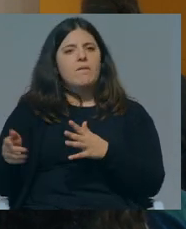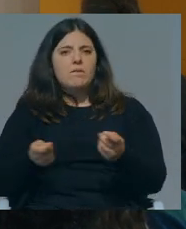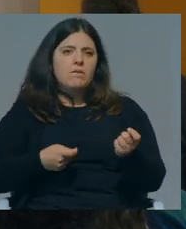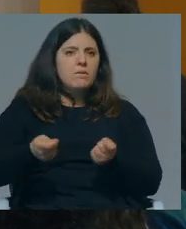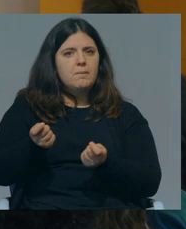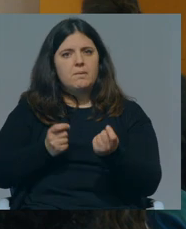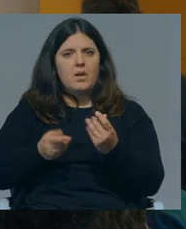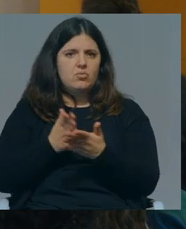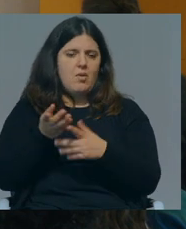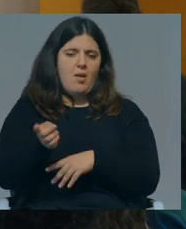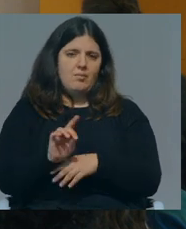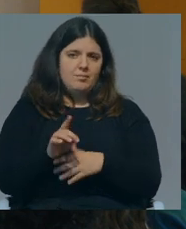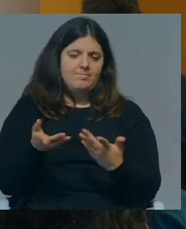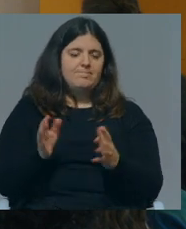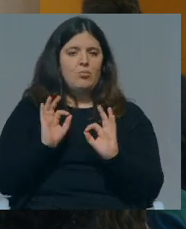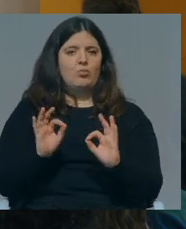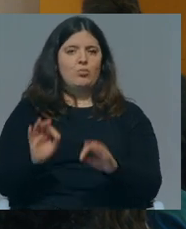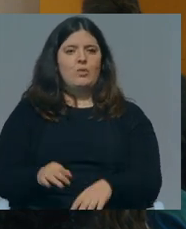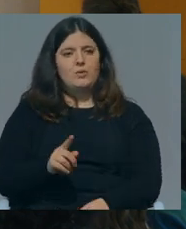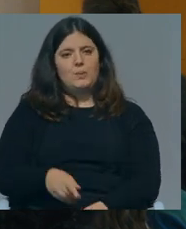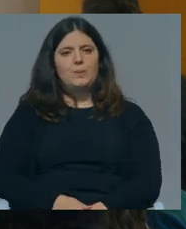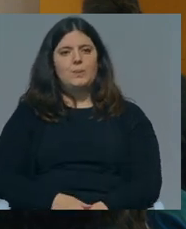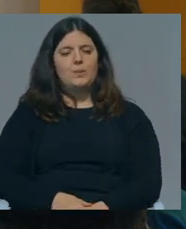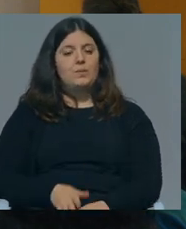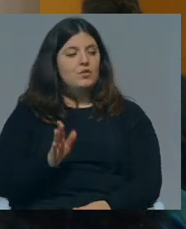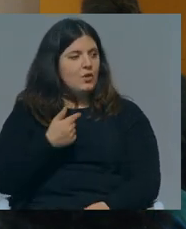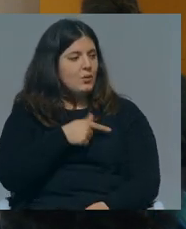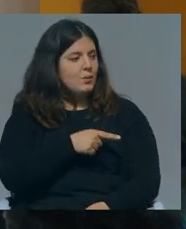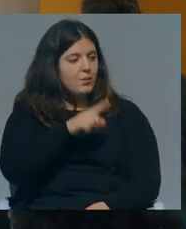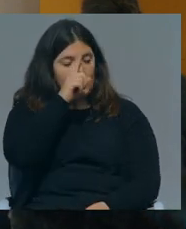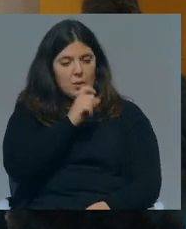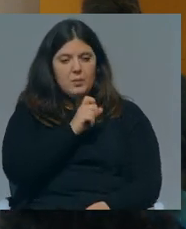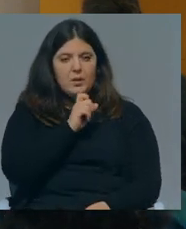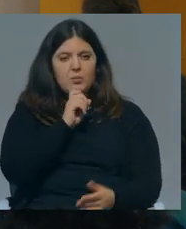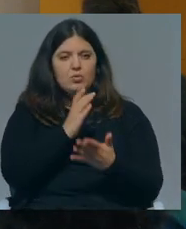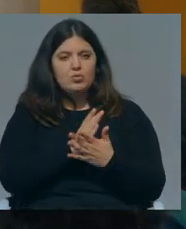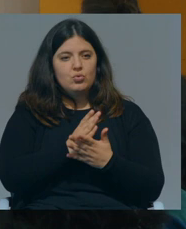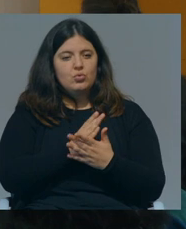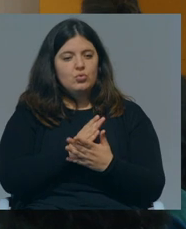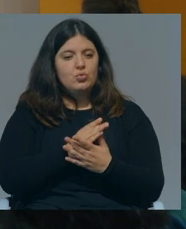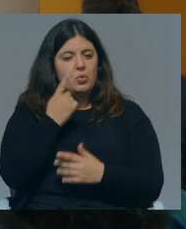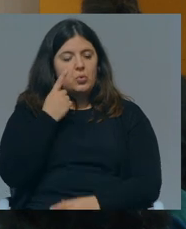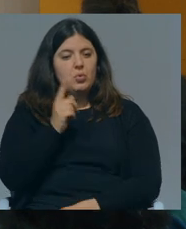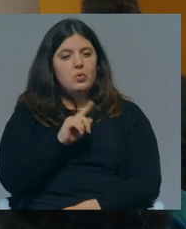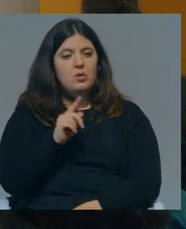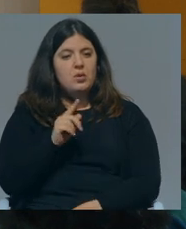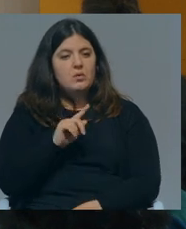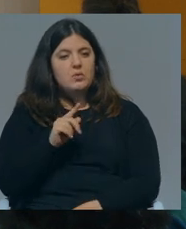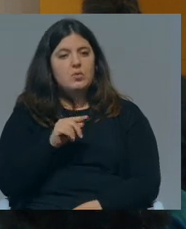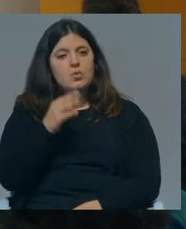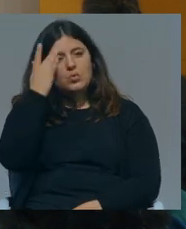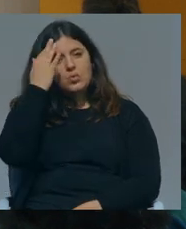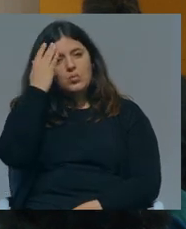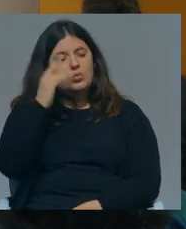agencializar pronto já agora eu nem comentei o teu estudo porque eu não desconheço completamente esses